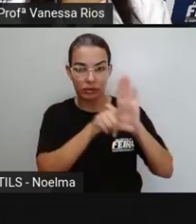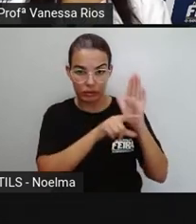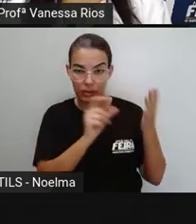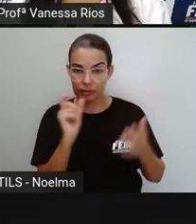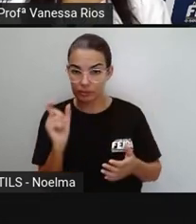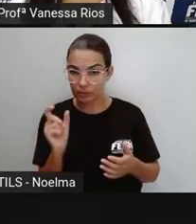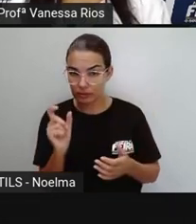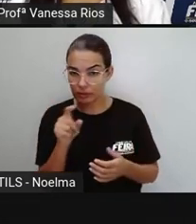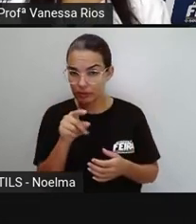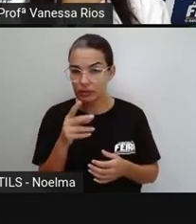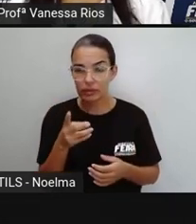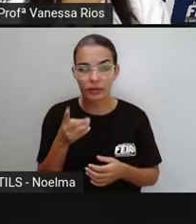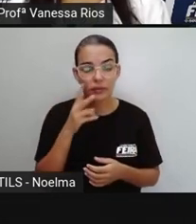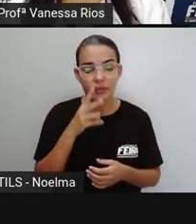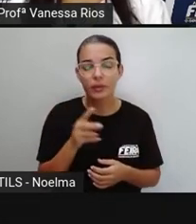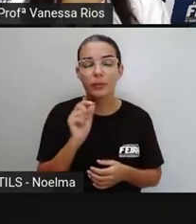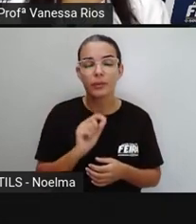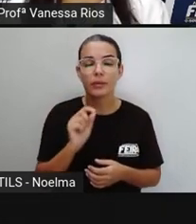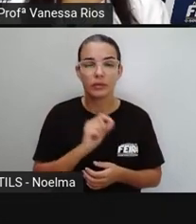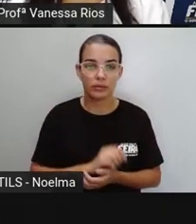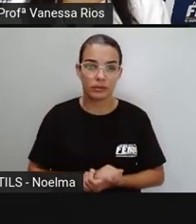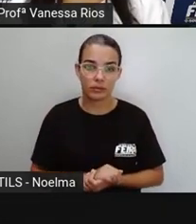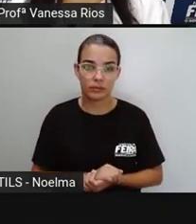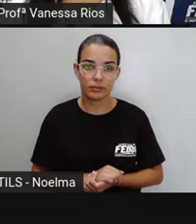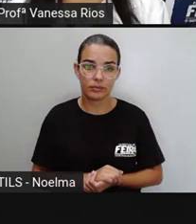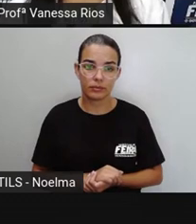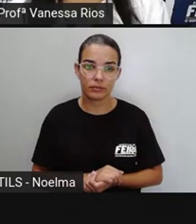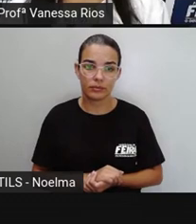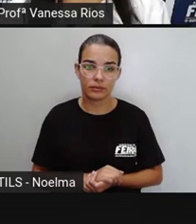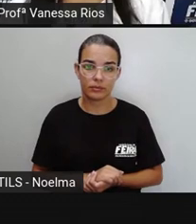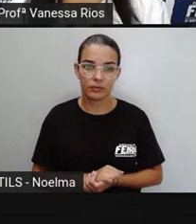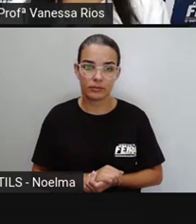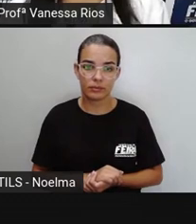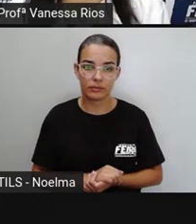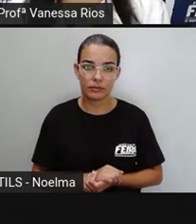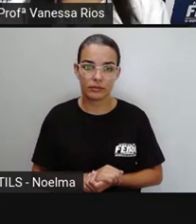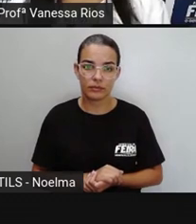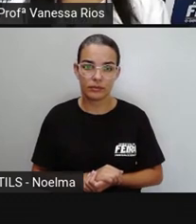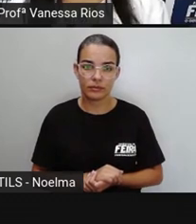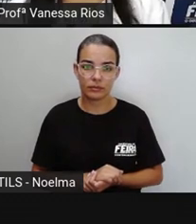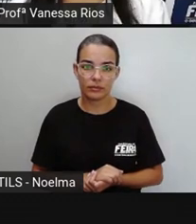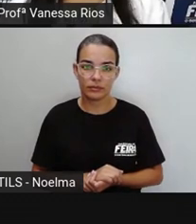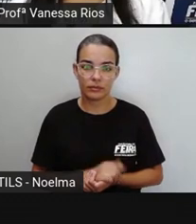palavras da lista. Então, a Pró traz aqui a lista novamente para que a gente perceba.